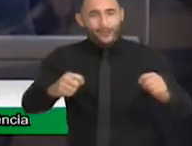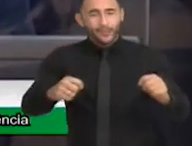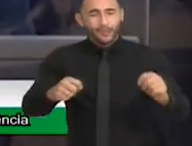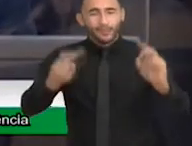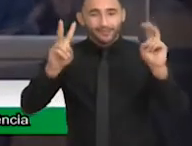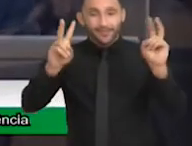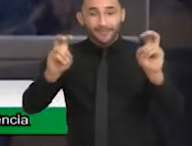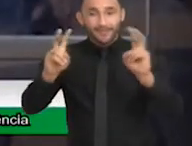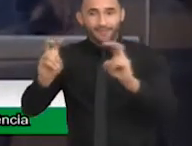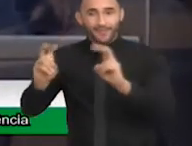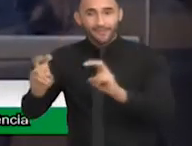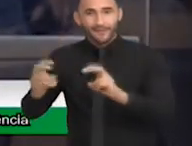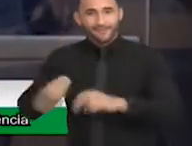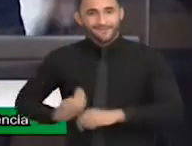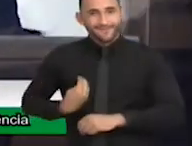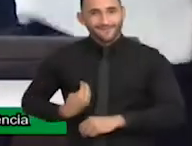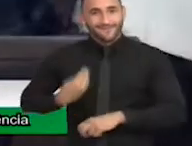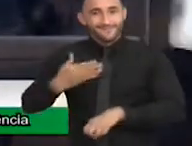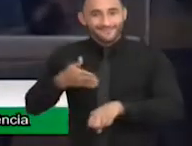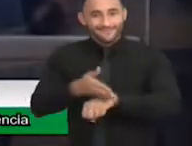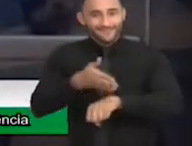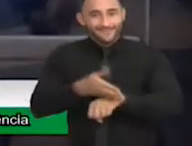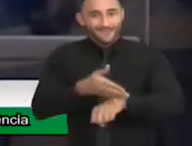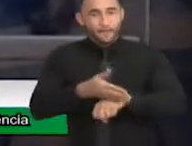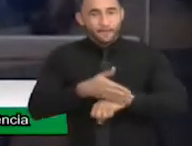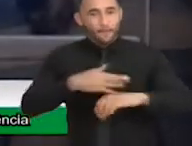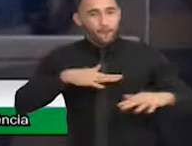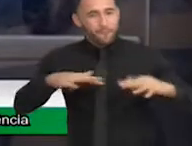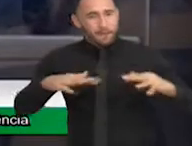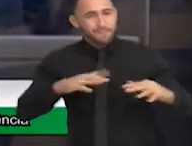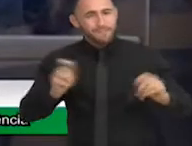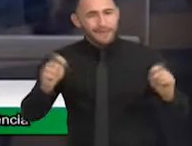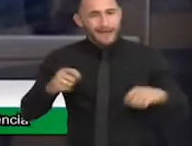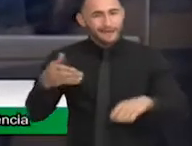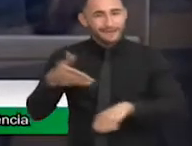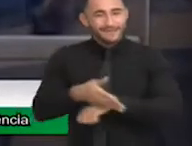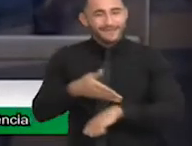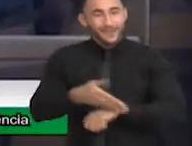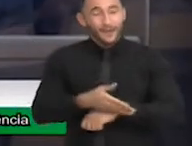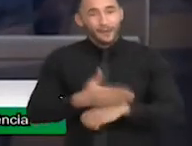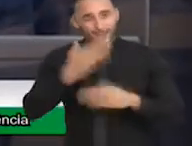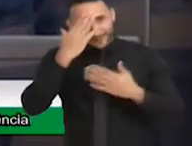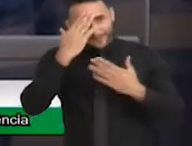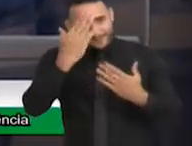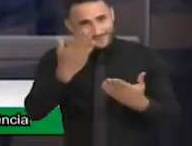ela participa. Parabéns, Ana Paula, acabei não falando, ouvi você. Muito obrigado.